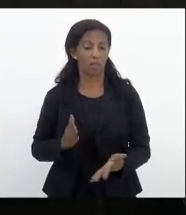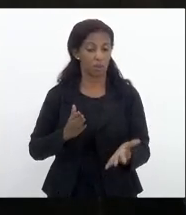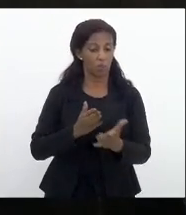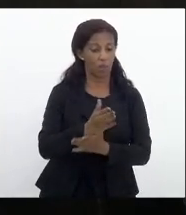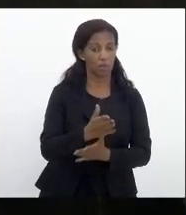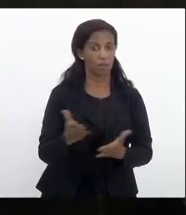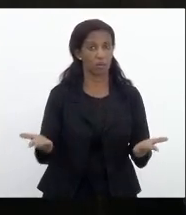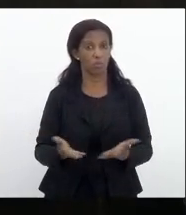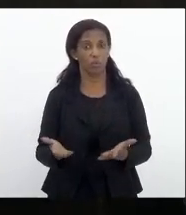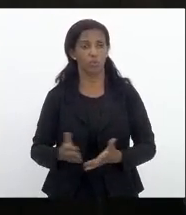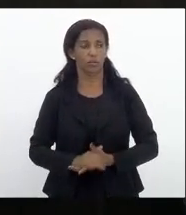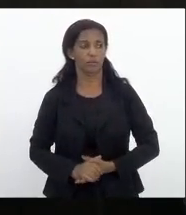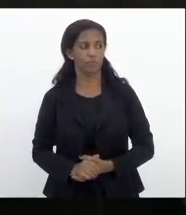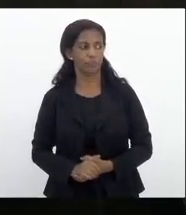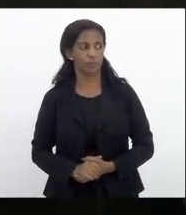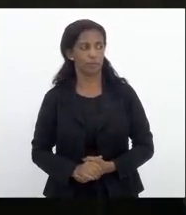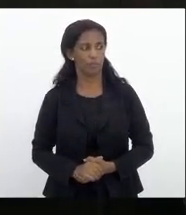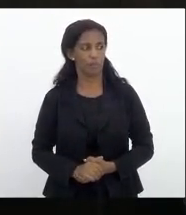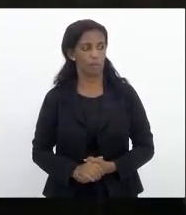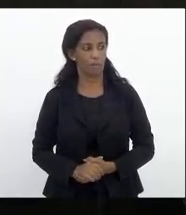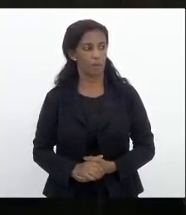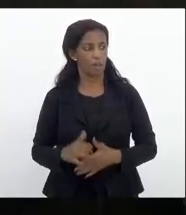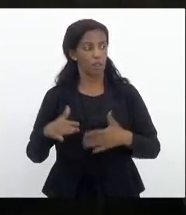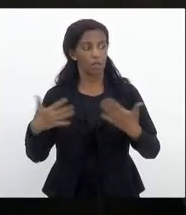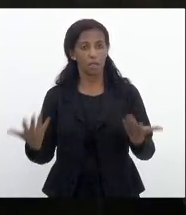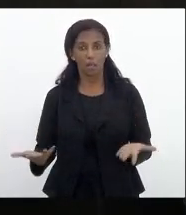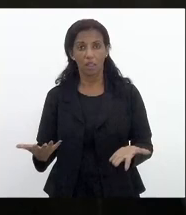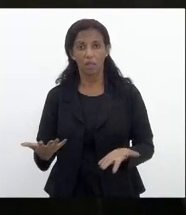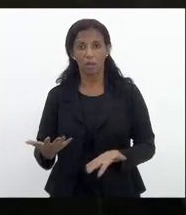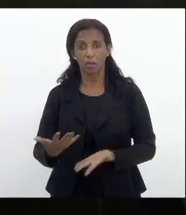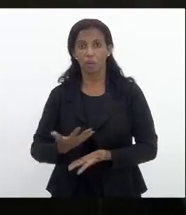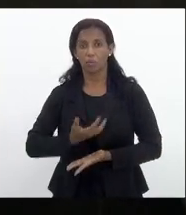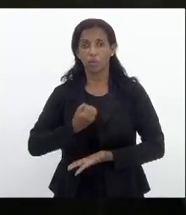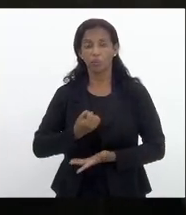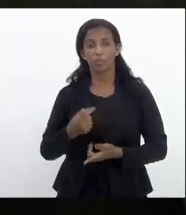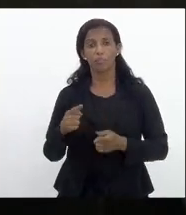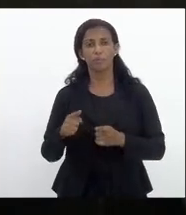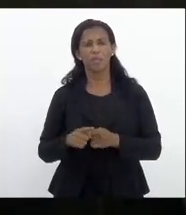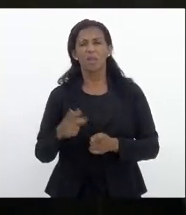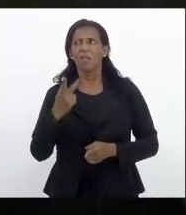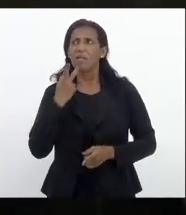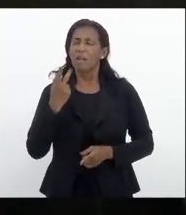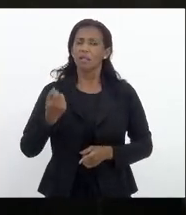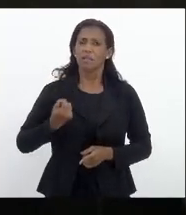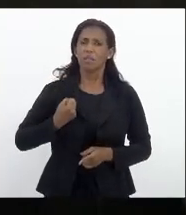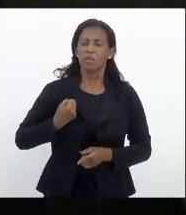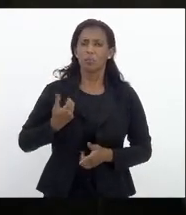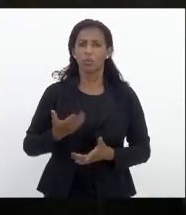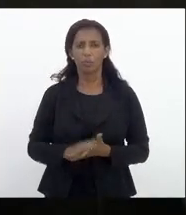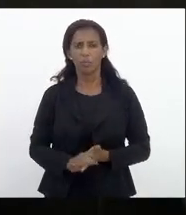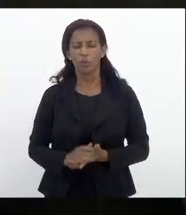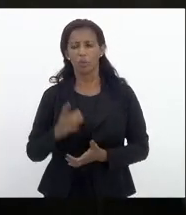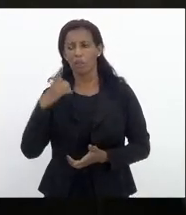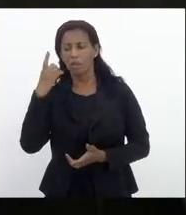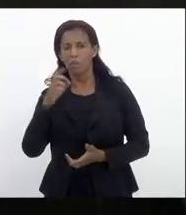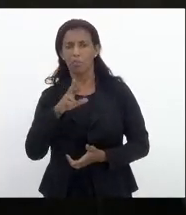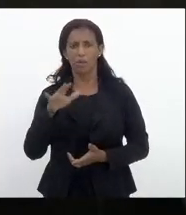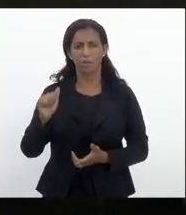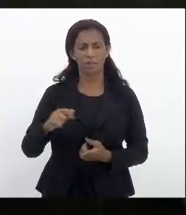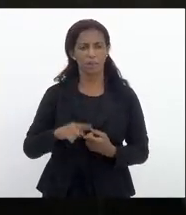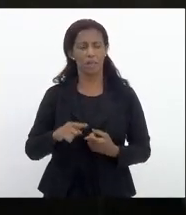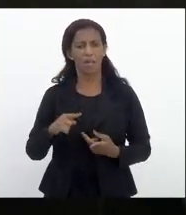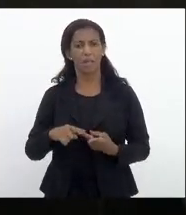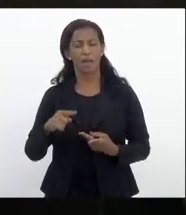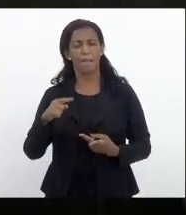hoje e aí o que me espanta também é que se fala desse número deputada Célia deputada Marta